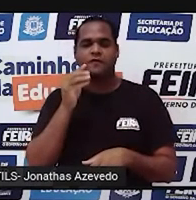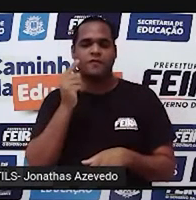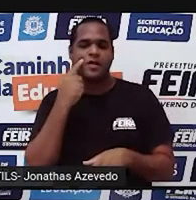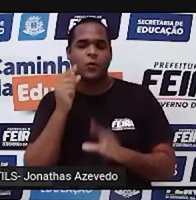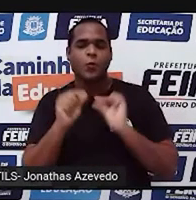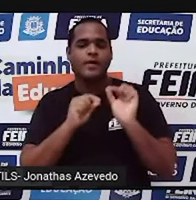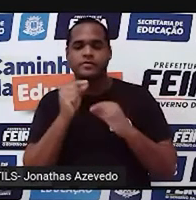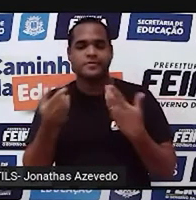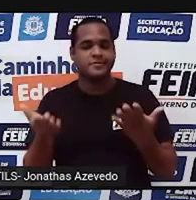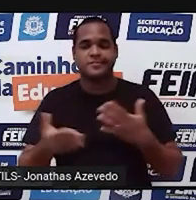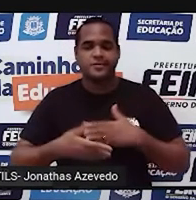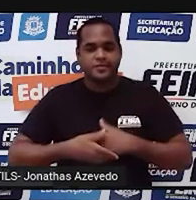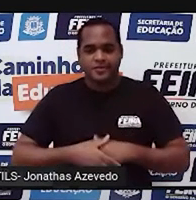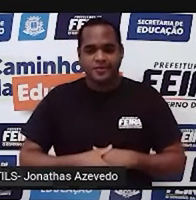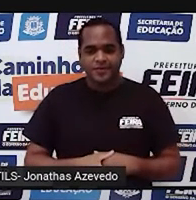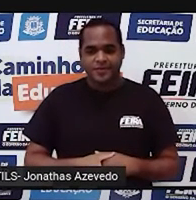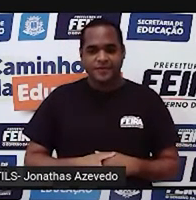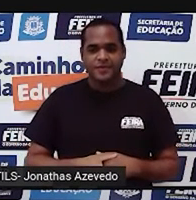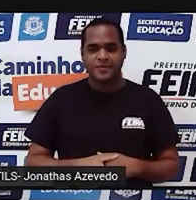que fazer?